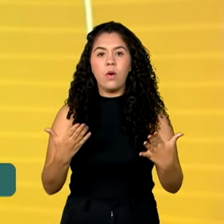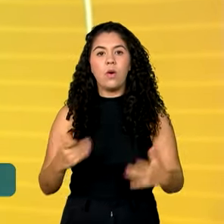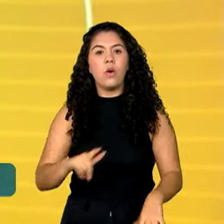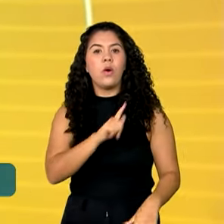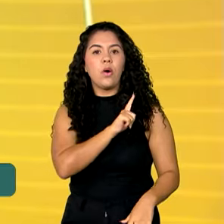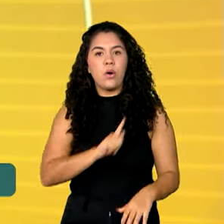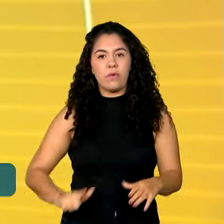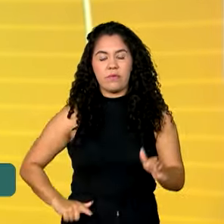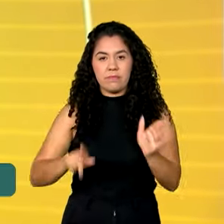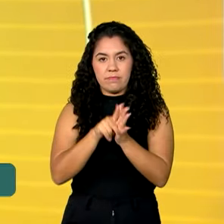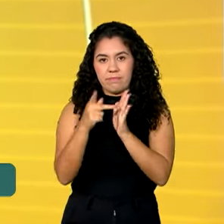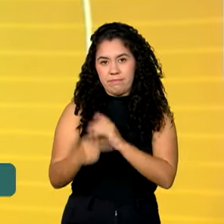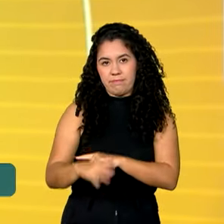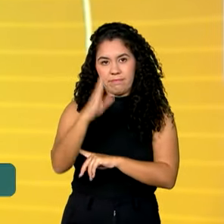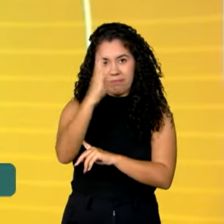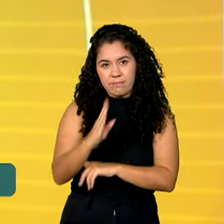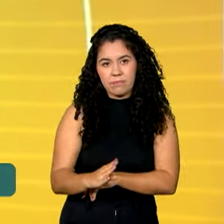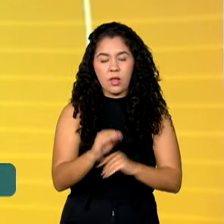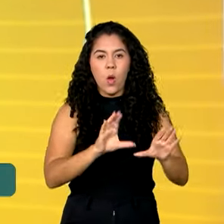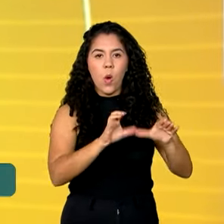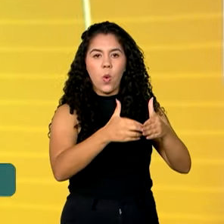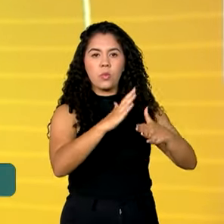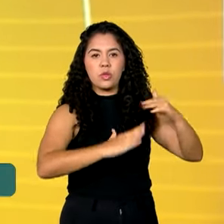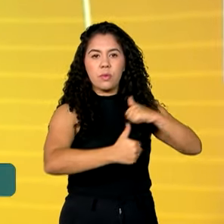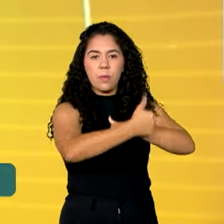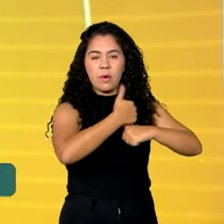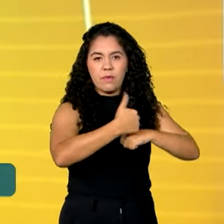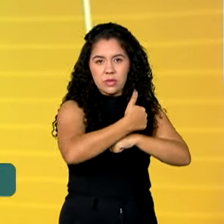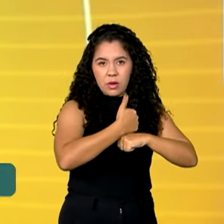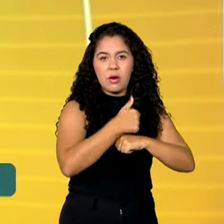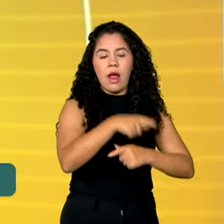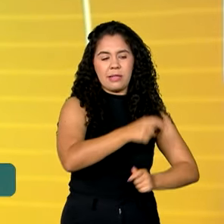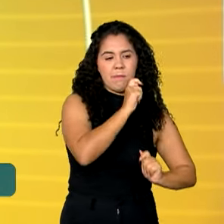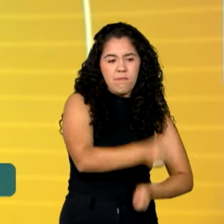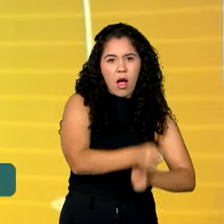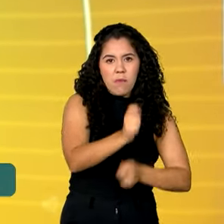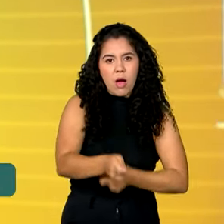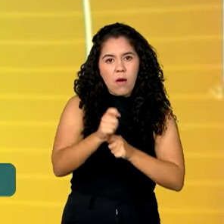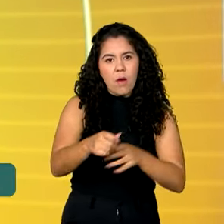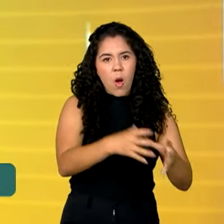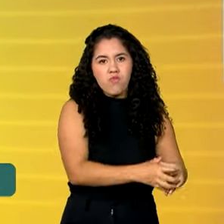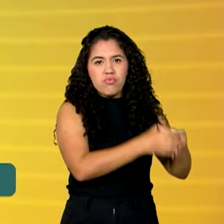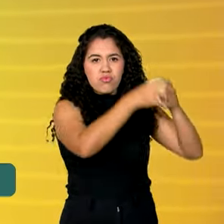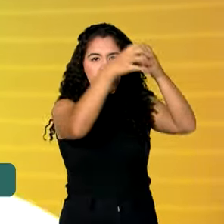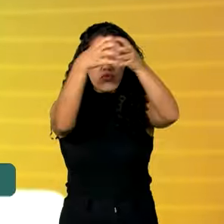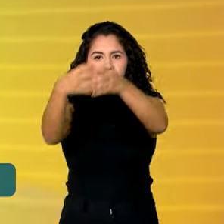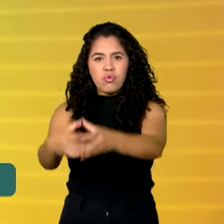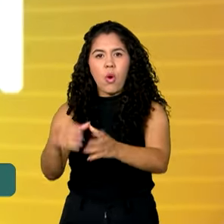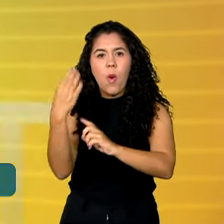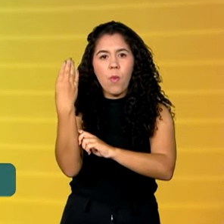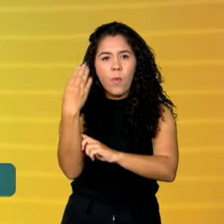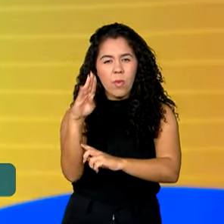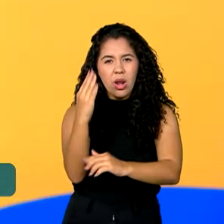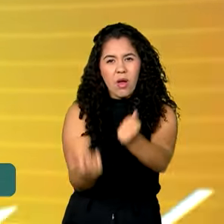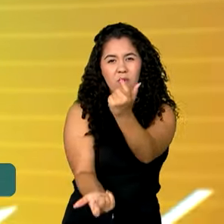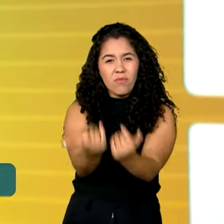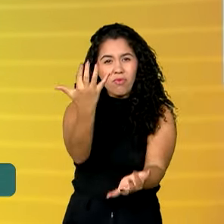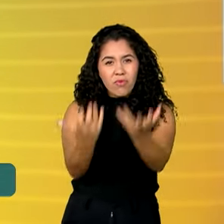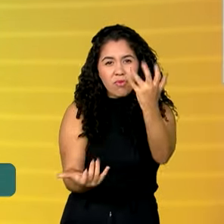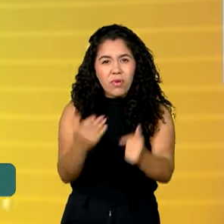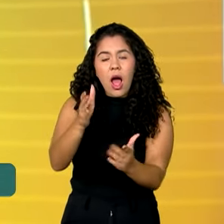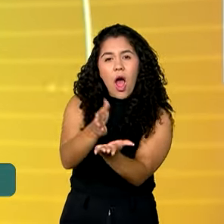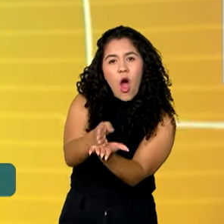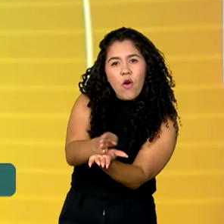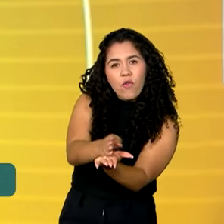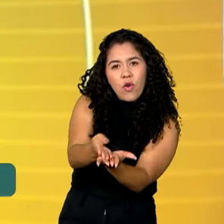enviou um grupo de brigadistas para combater, em conjunto com equipes bolivianas, os incêndios florestais na faixa de